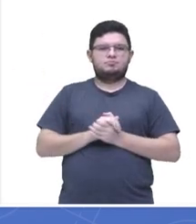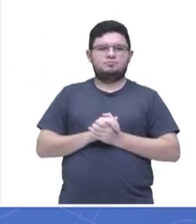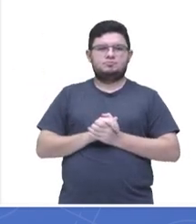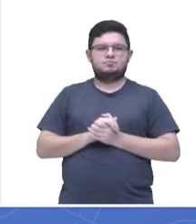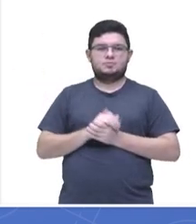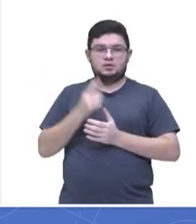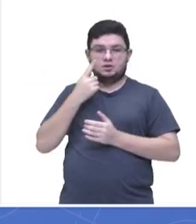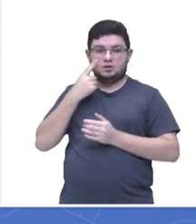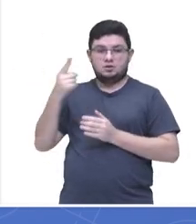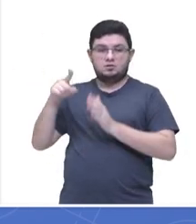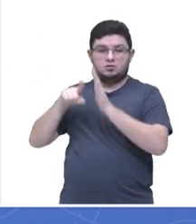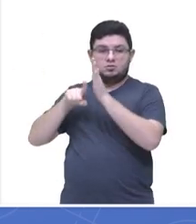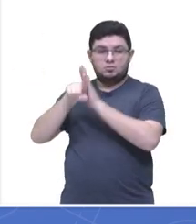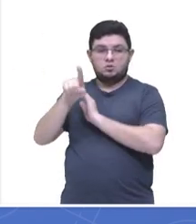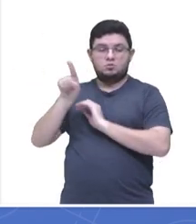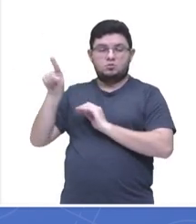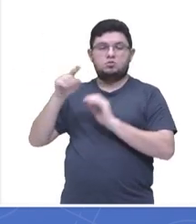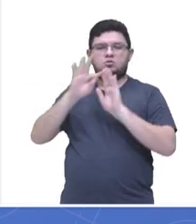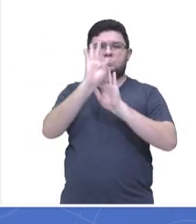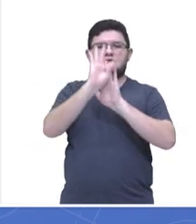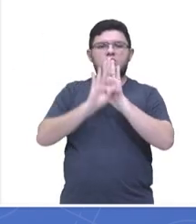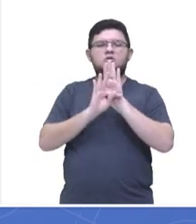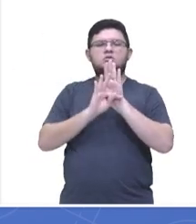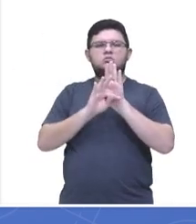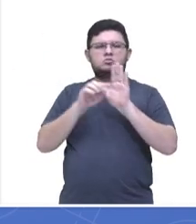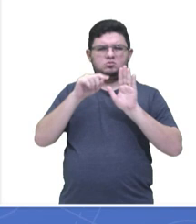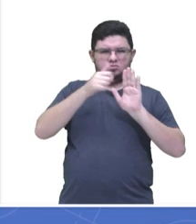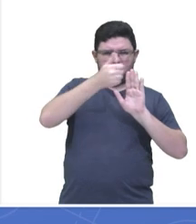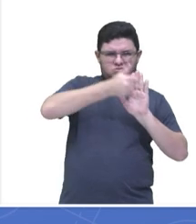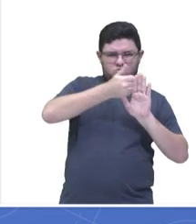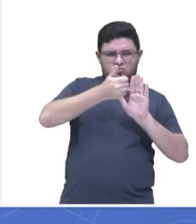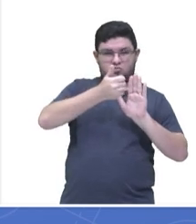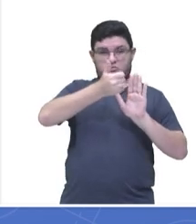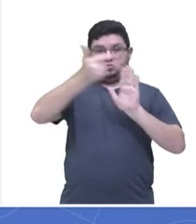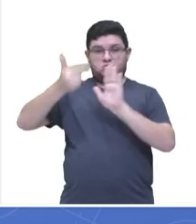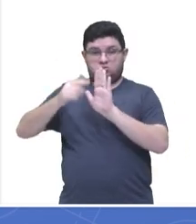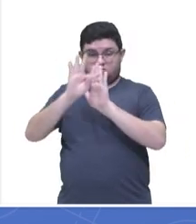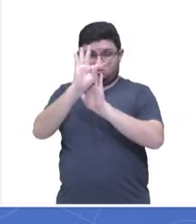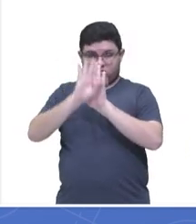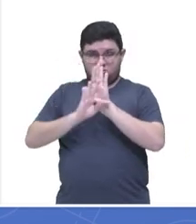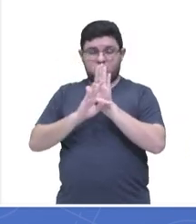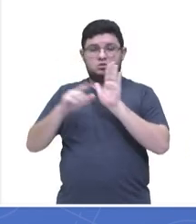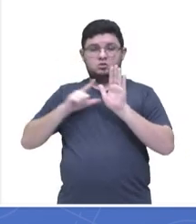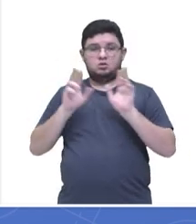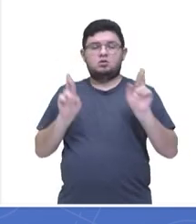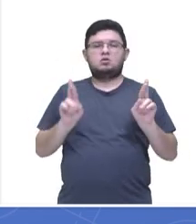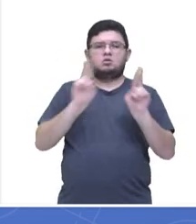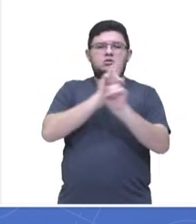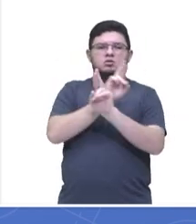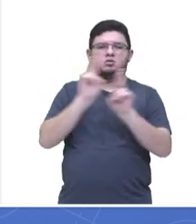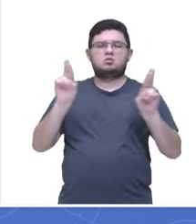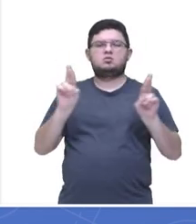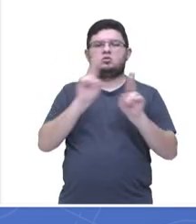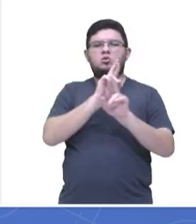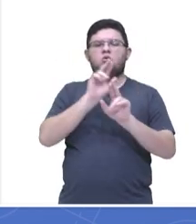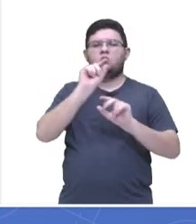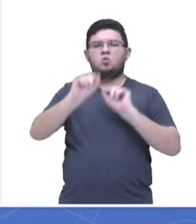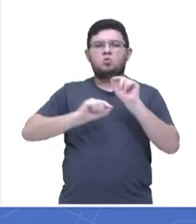Os textos indicam uma relação da sociedade diante da natureza caracterizada pela